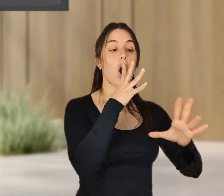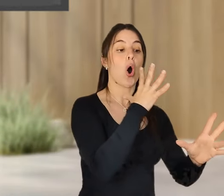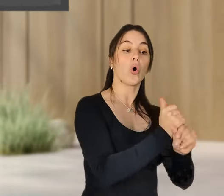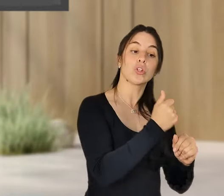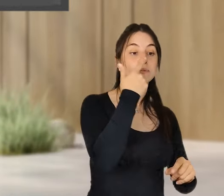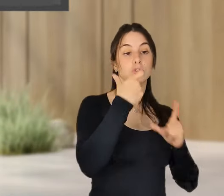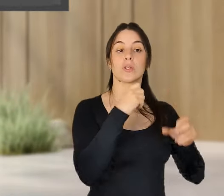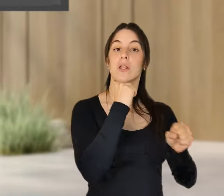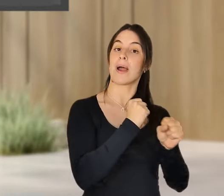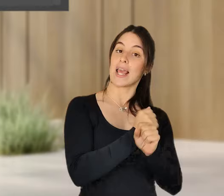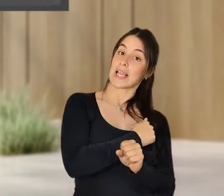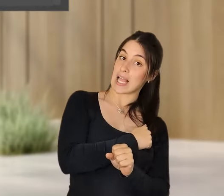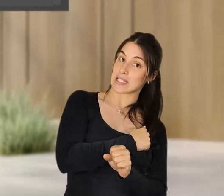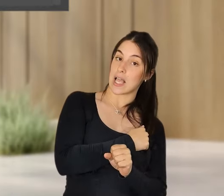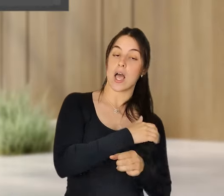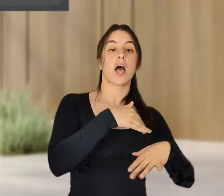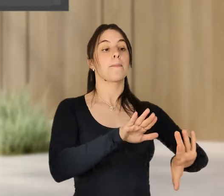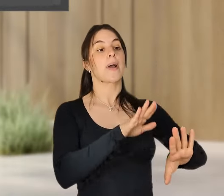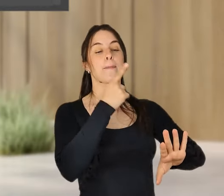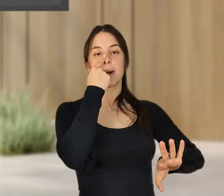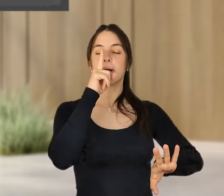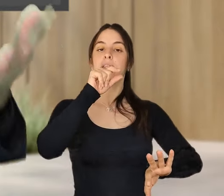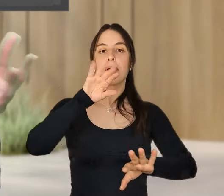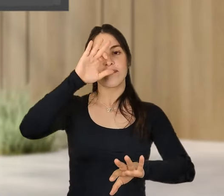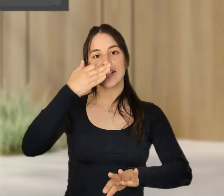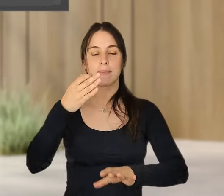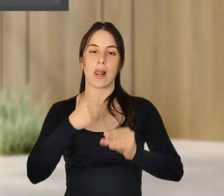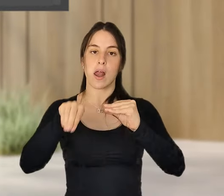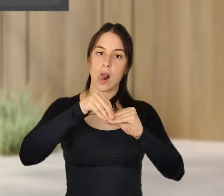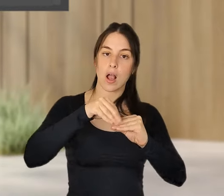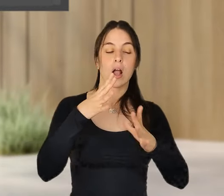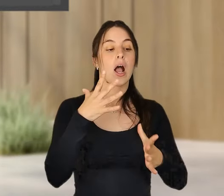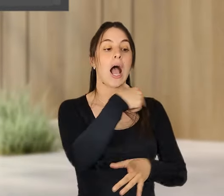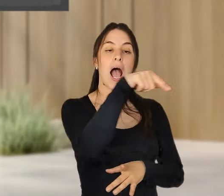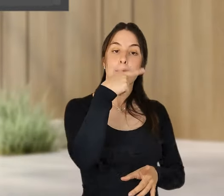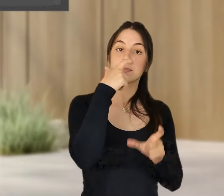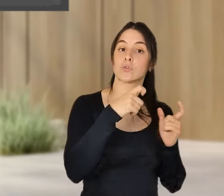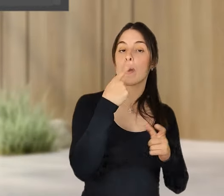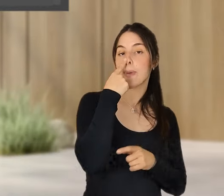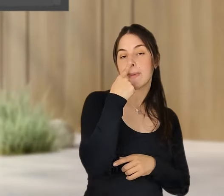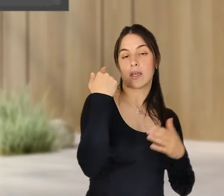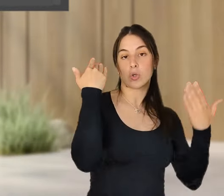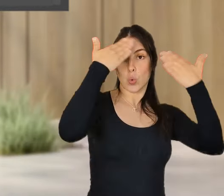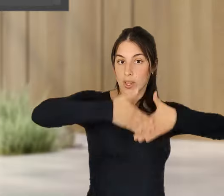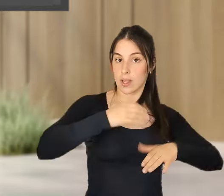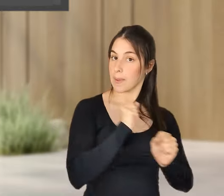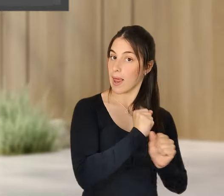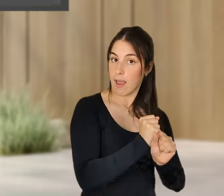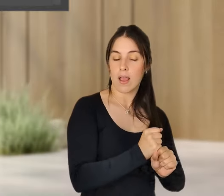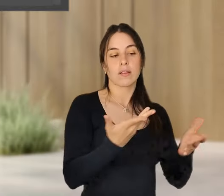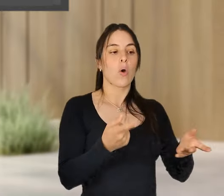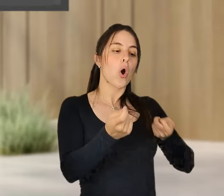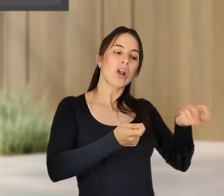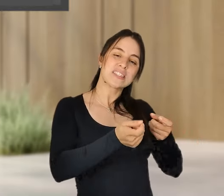trabalham, que têm que trabalhar aos fins de semana, umas que têm que trabalhar à noite. Claro, exatamente. E, portanto, já a organização do